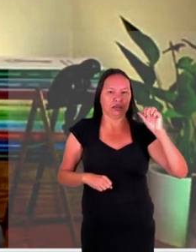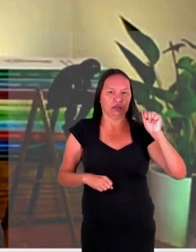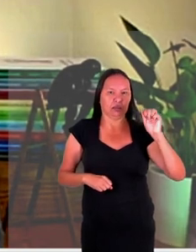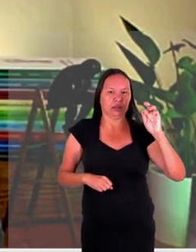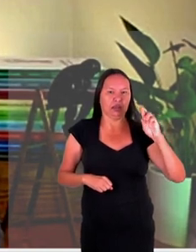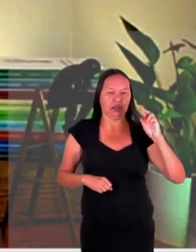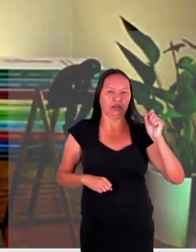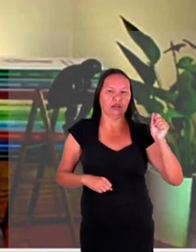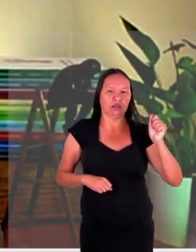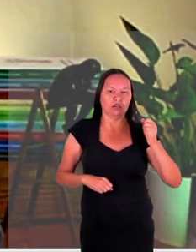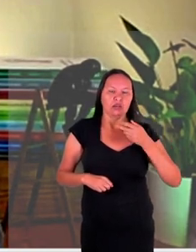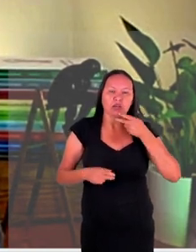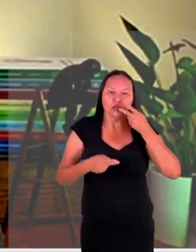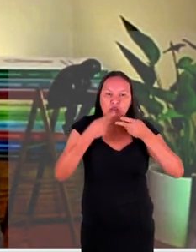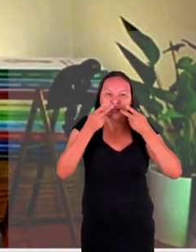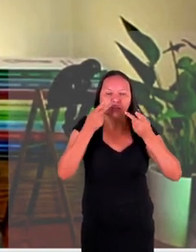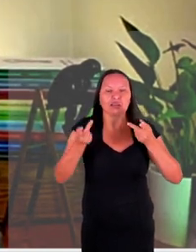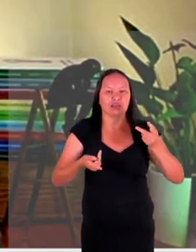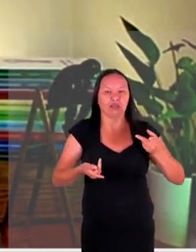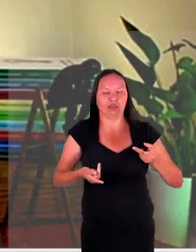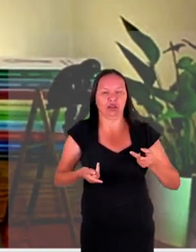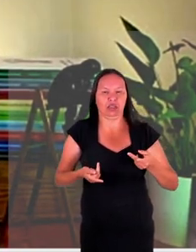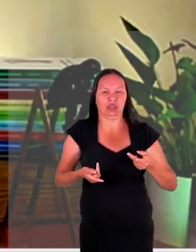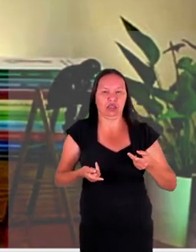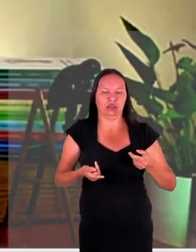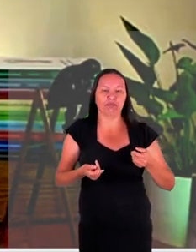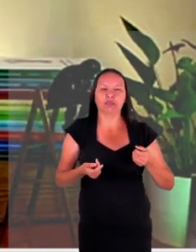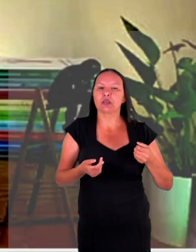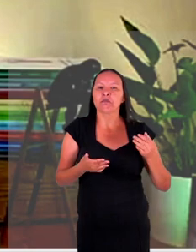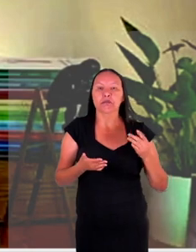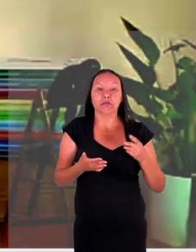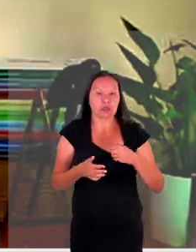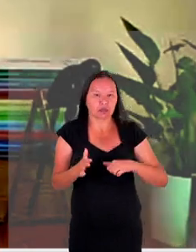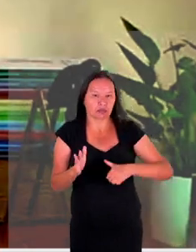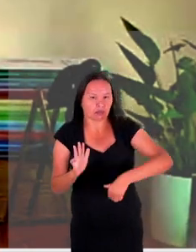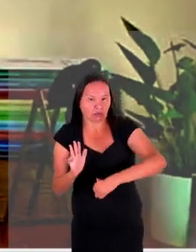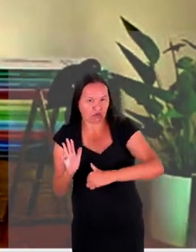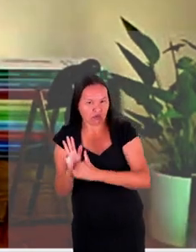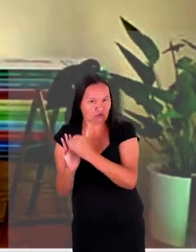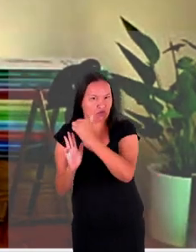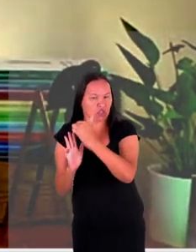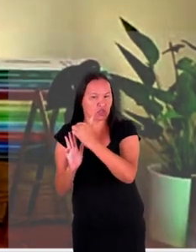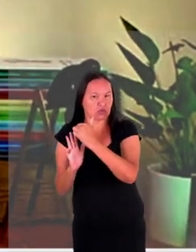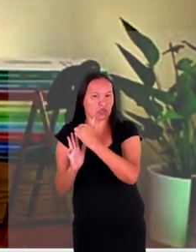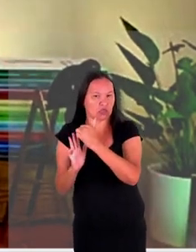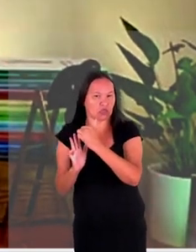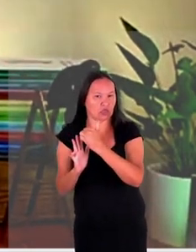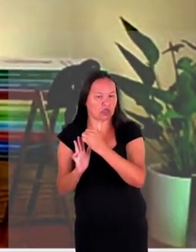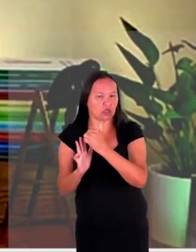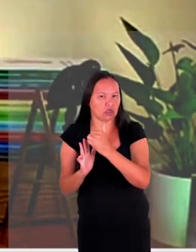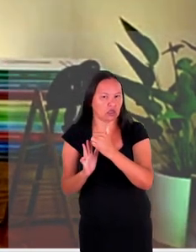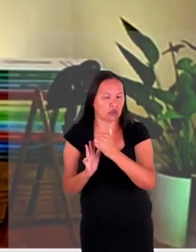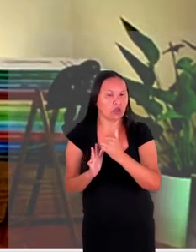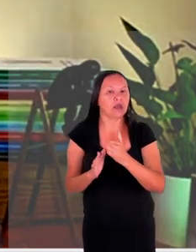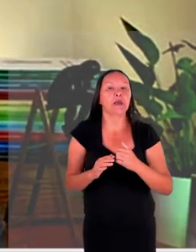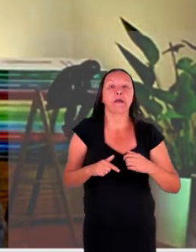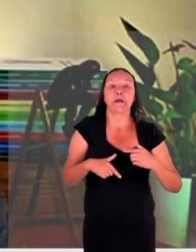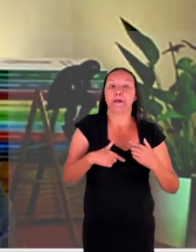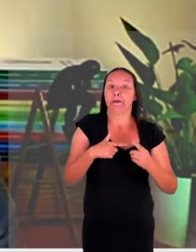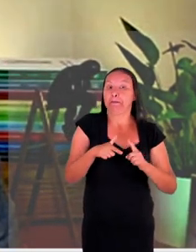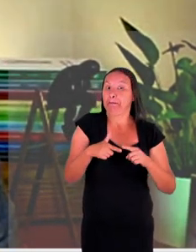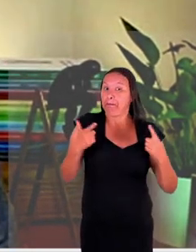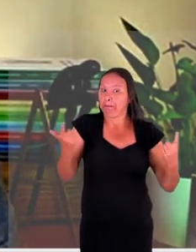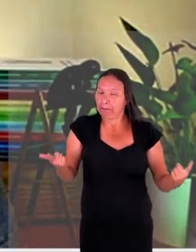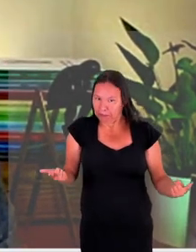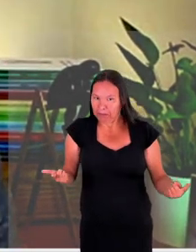sobre essa questão de não responsabilizar a vítima dentre outras coisas pela adaptação ao